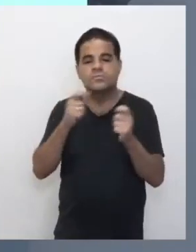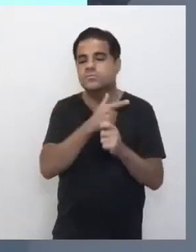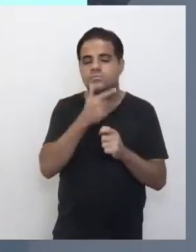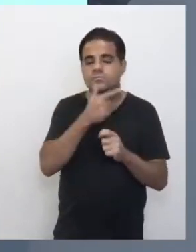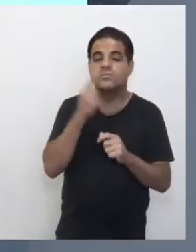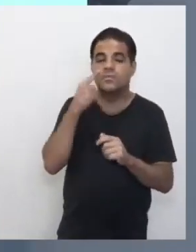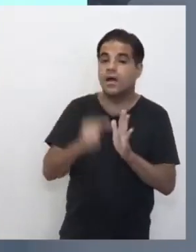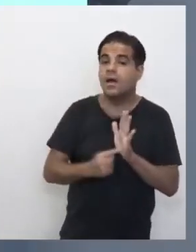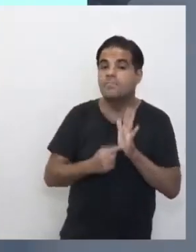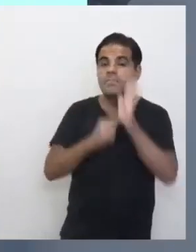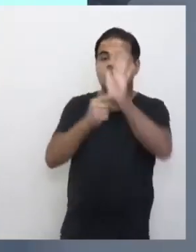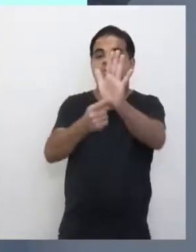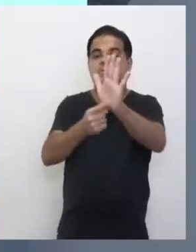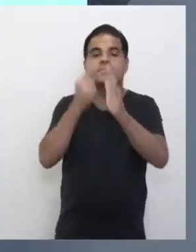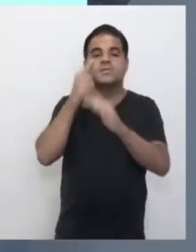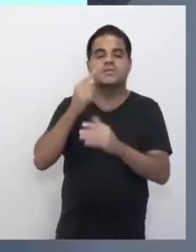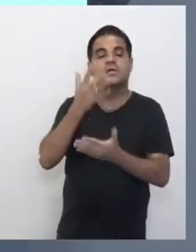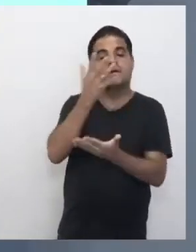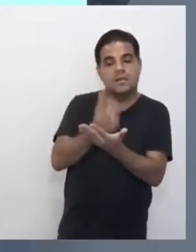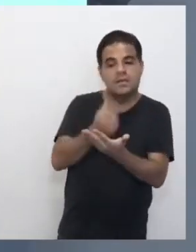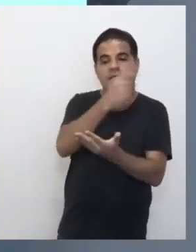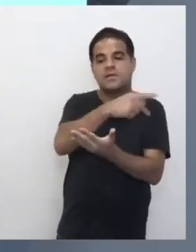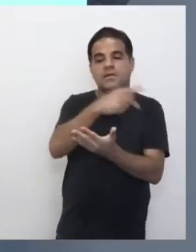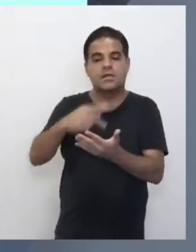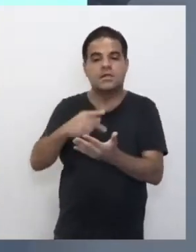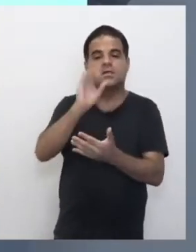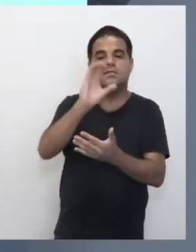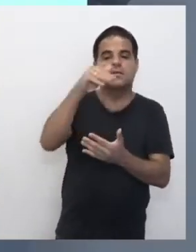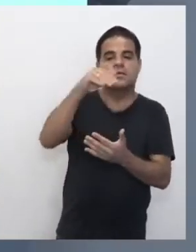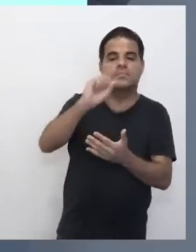aparecer aí pra vocês, então, o aplicativo do CMSP Web.